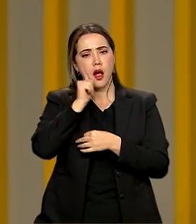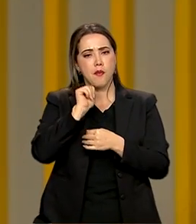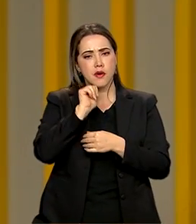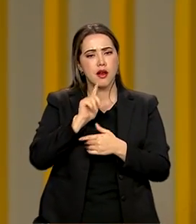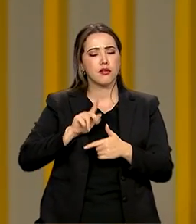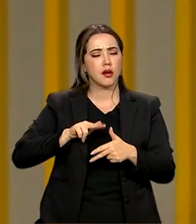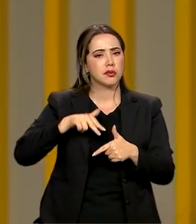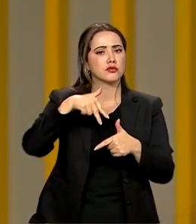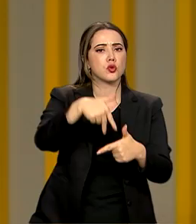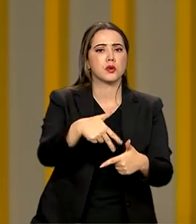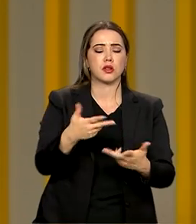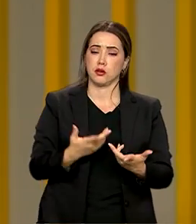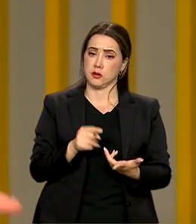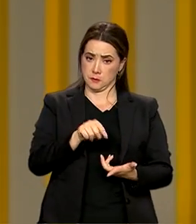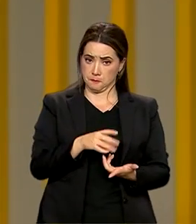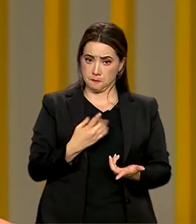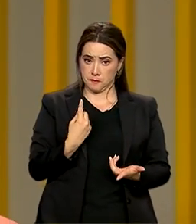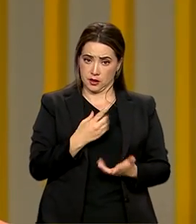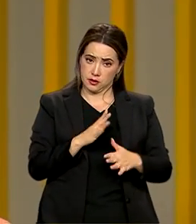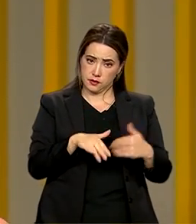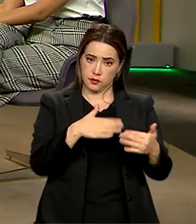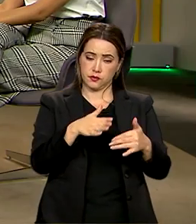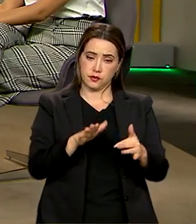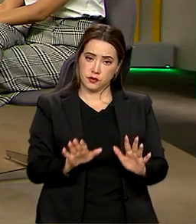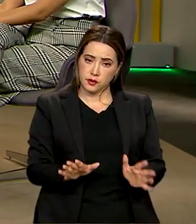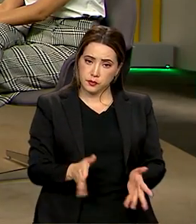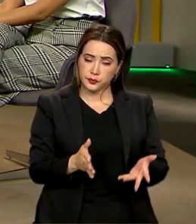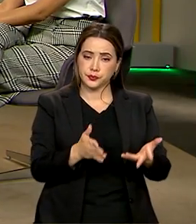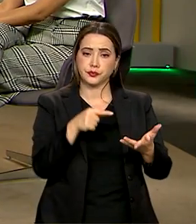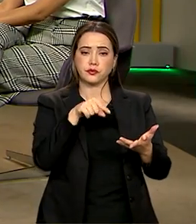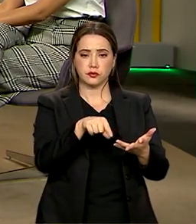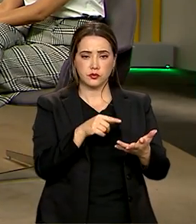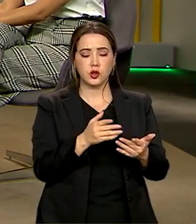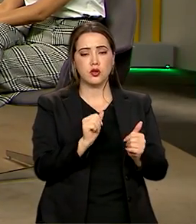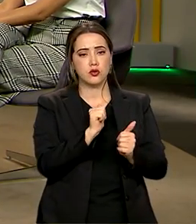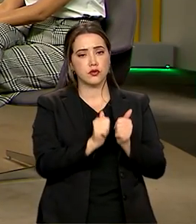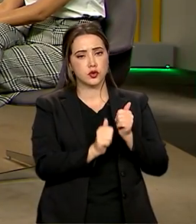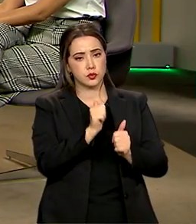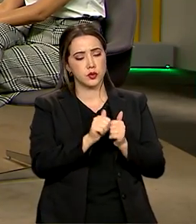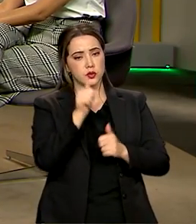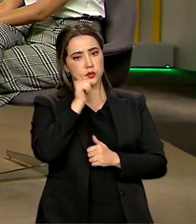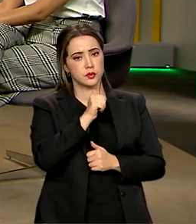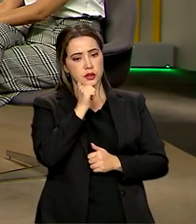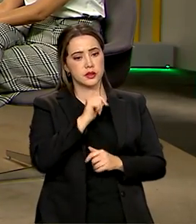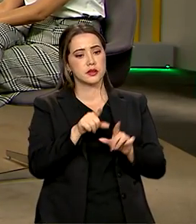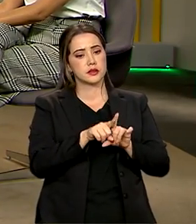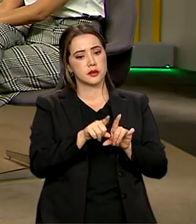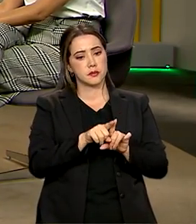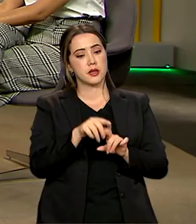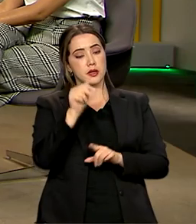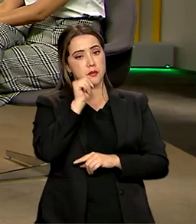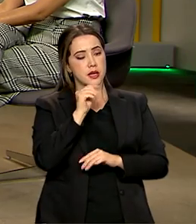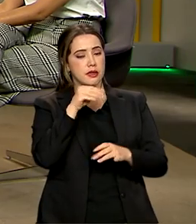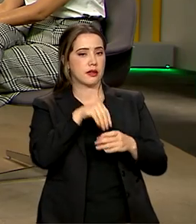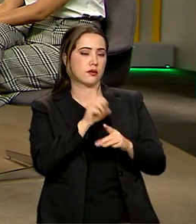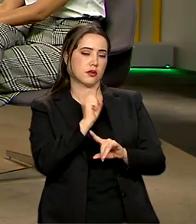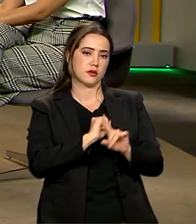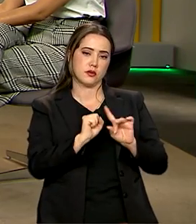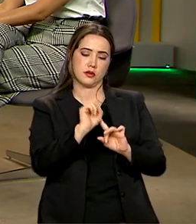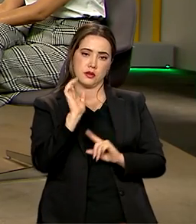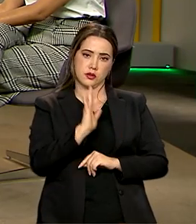também contribuir para o desenvolvimento do esporte feminino e da inserção da mulher dentro da sociedade brasileira. Então,